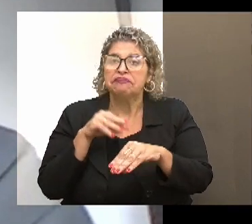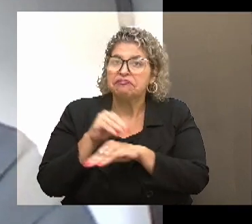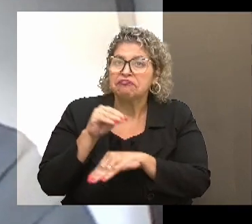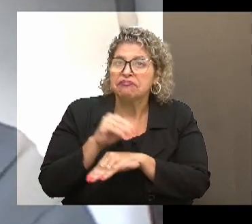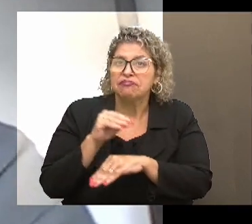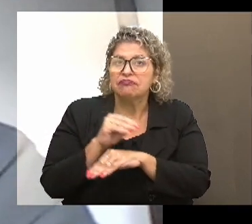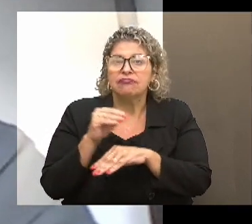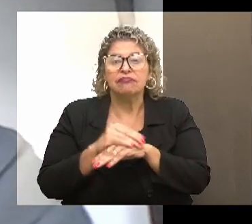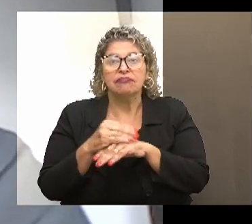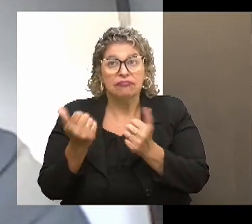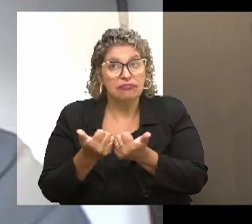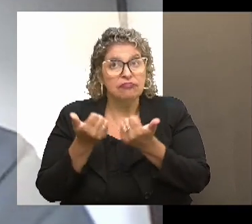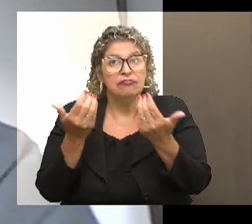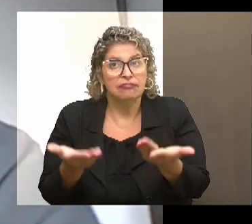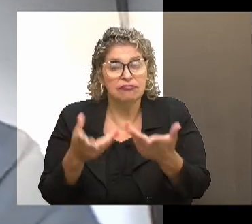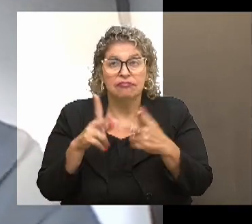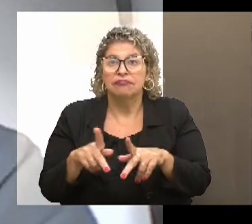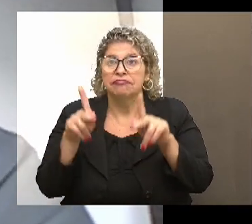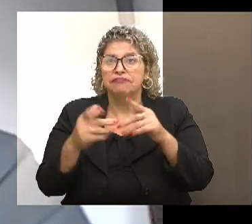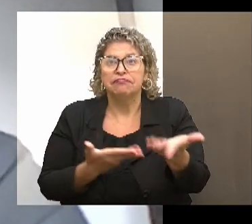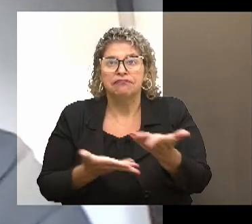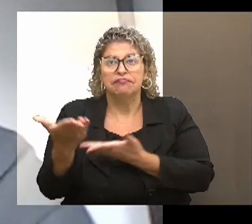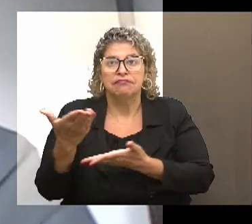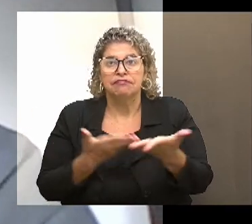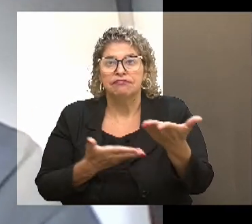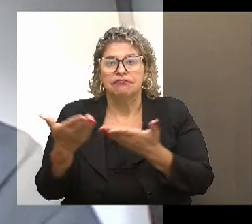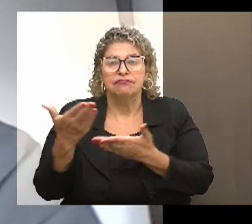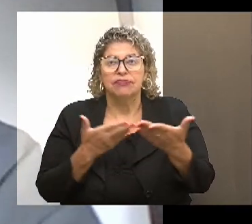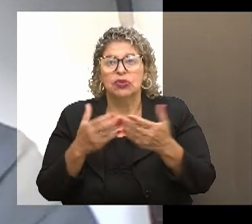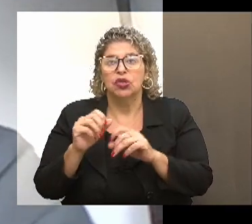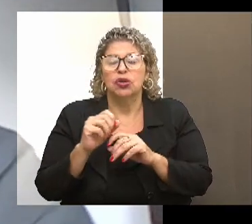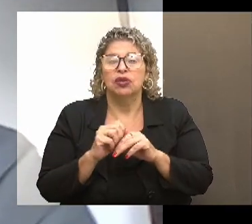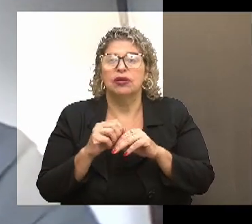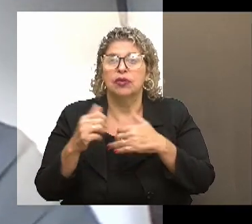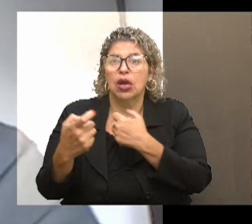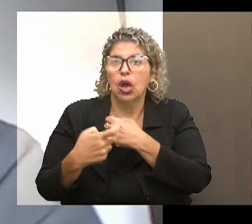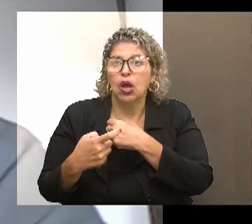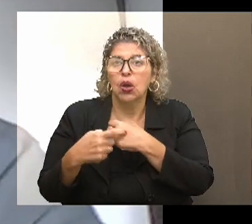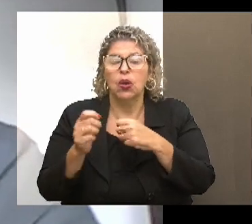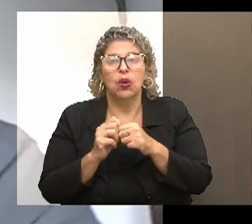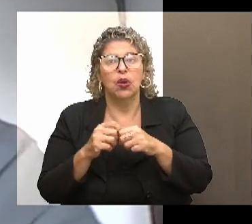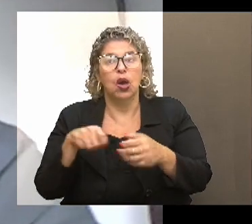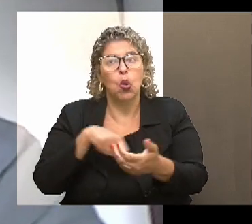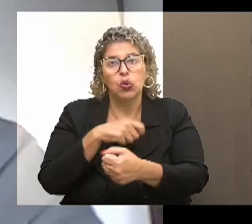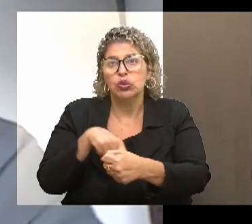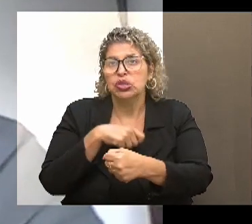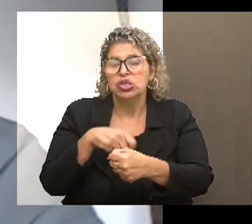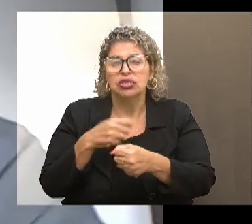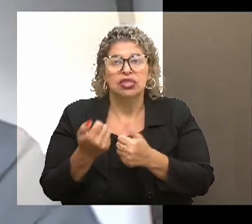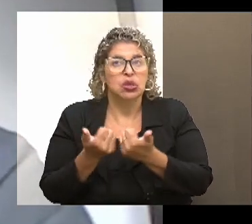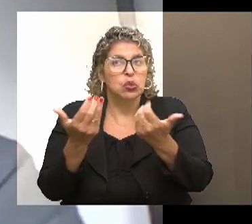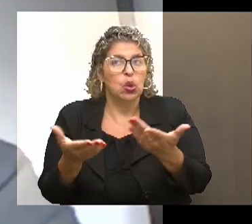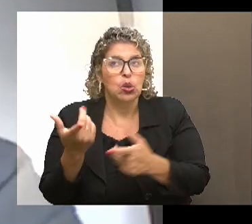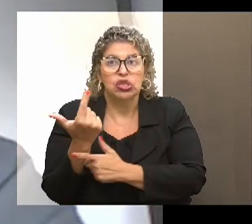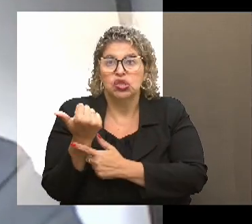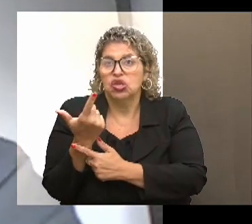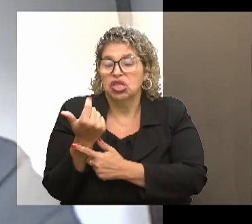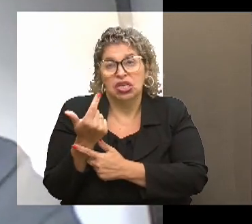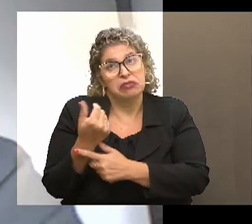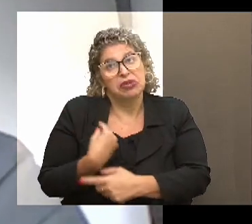baseia de doações, de pessoas que compartilham os posts, doam alimentos, cozinham, doam dinheiro, é assim que a gente sobrevive.